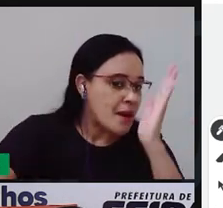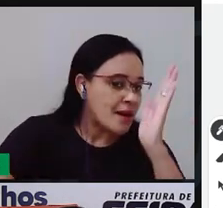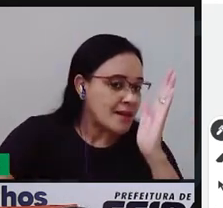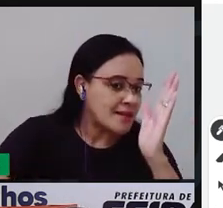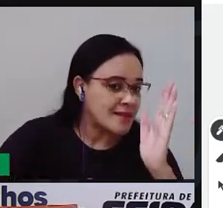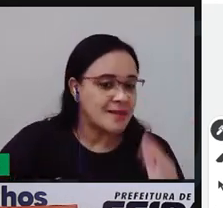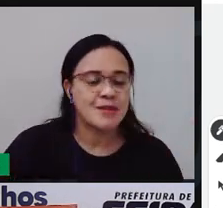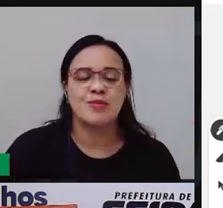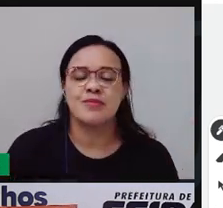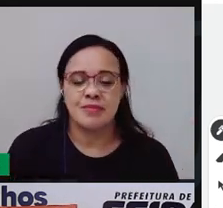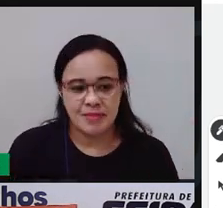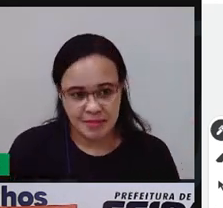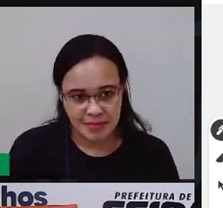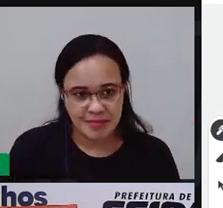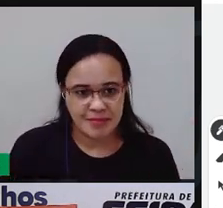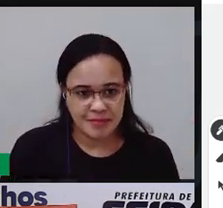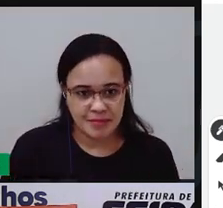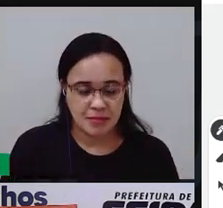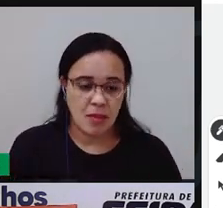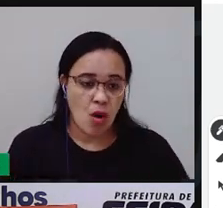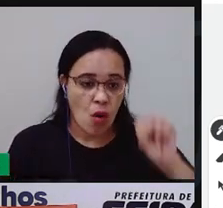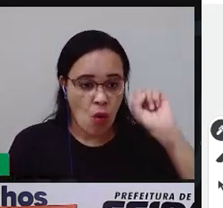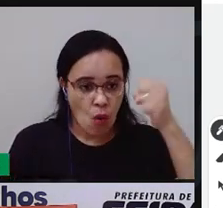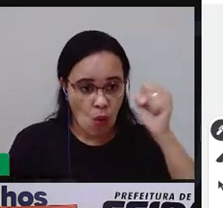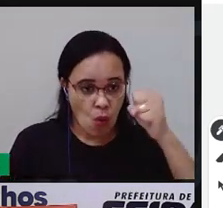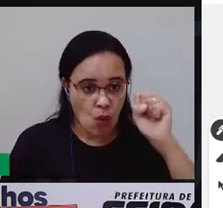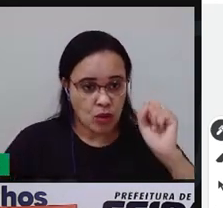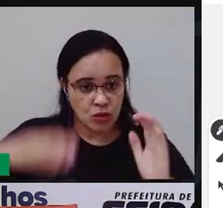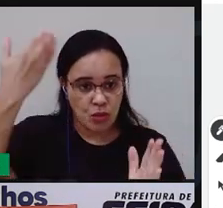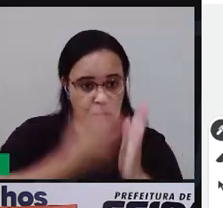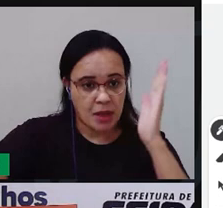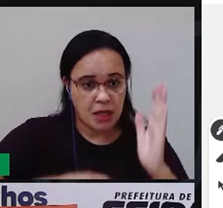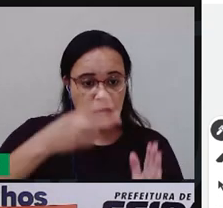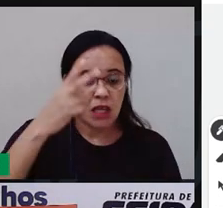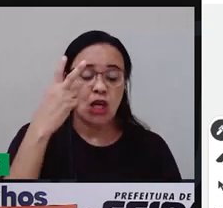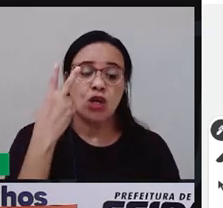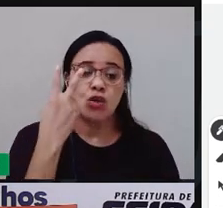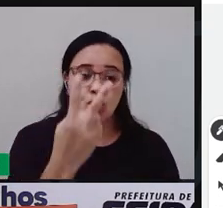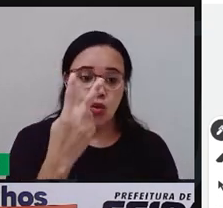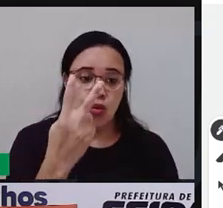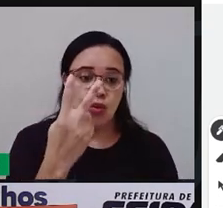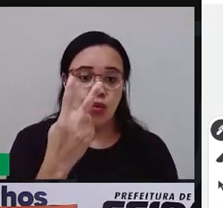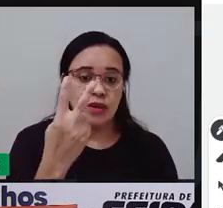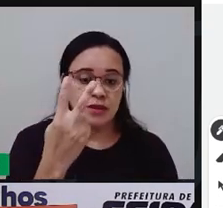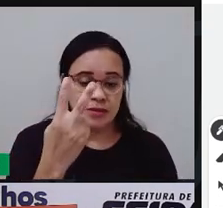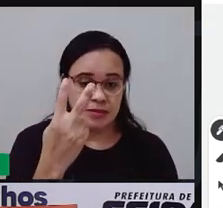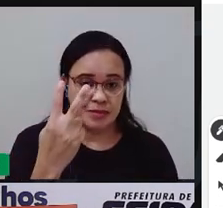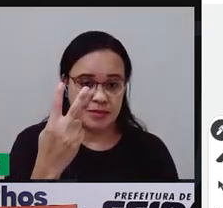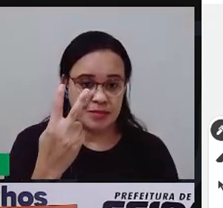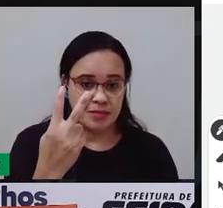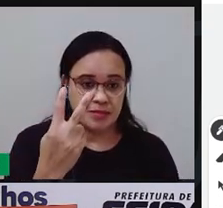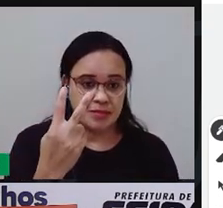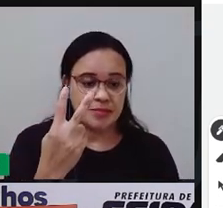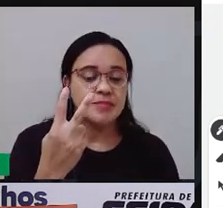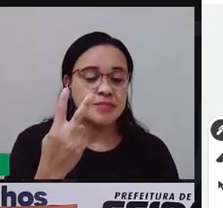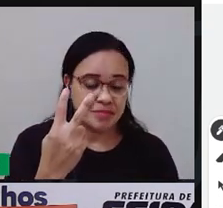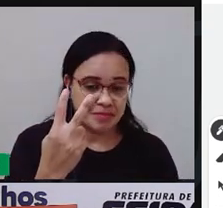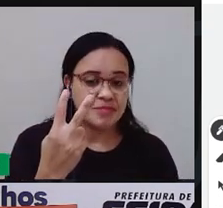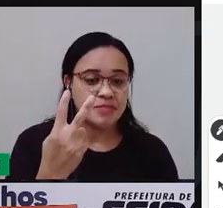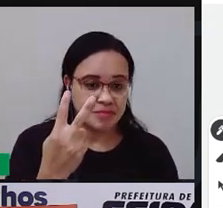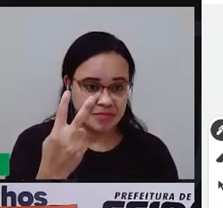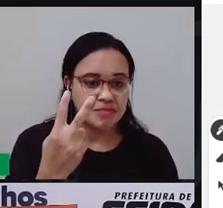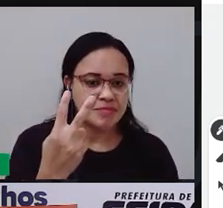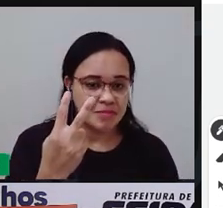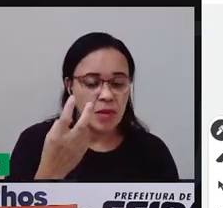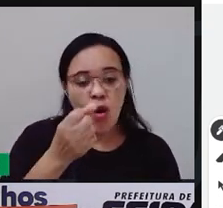Então, ela tinha oito cactos e ela perdeu dois. Vou colocar aqui o número dois representando.